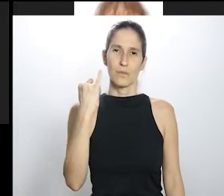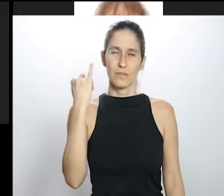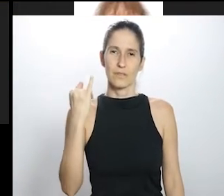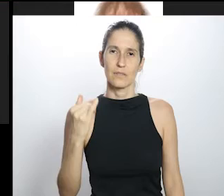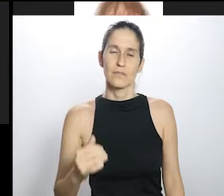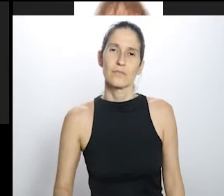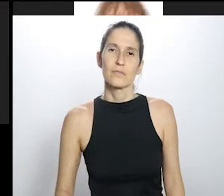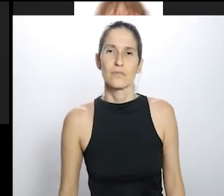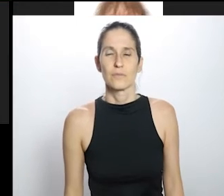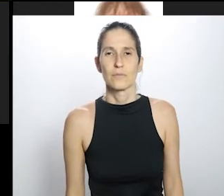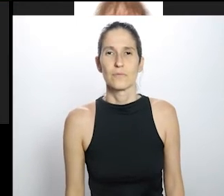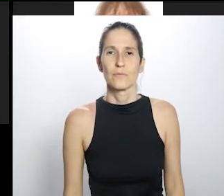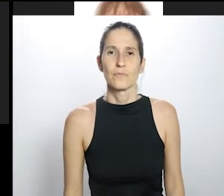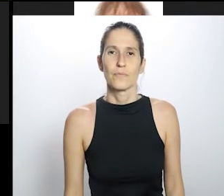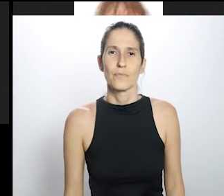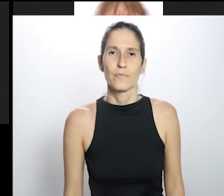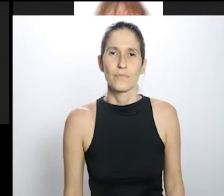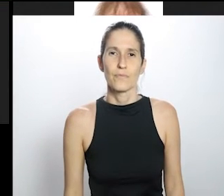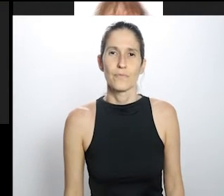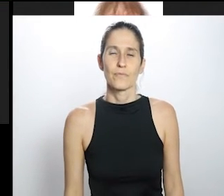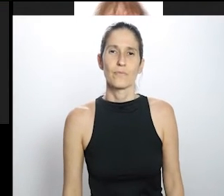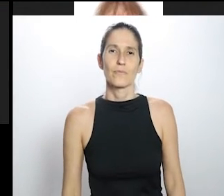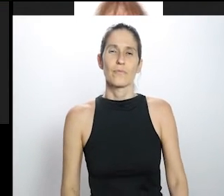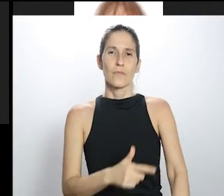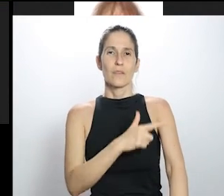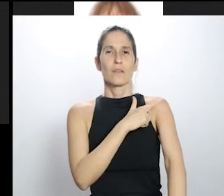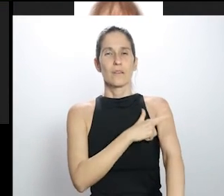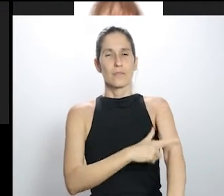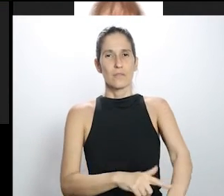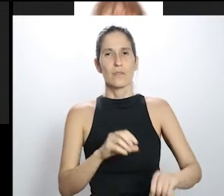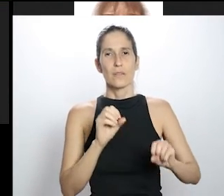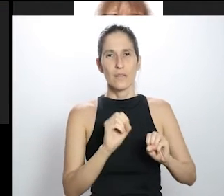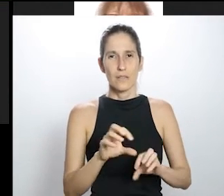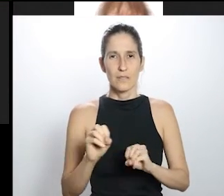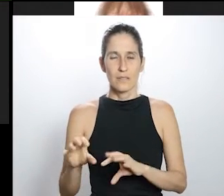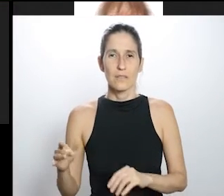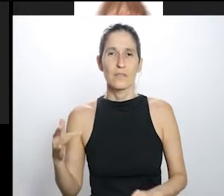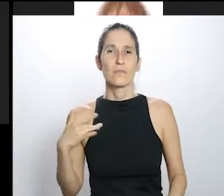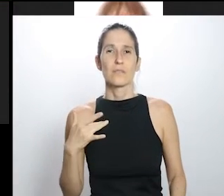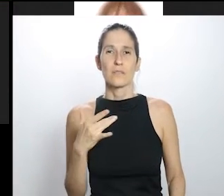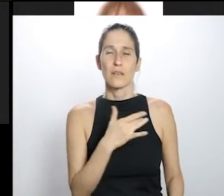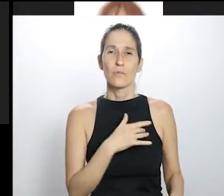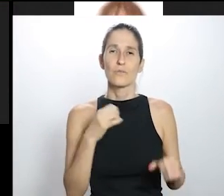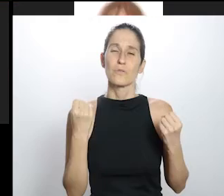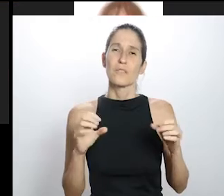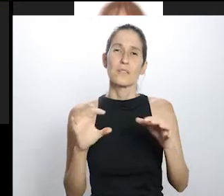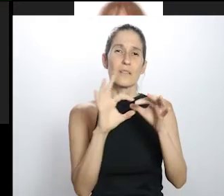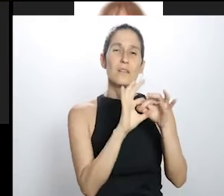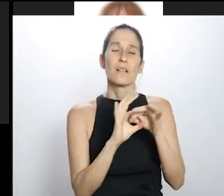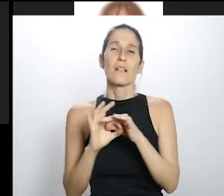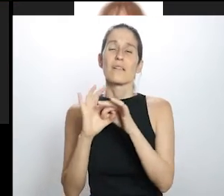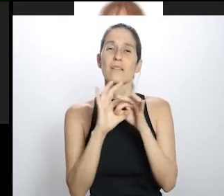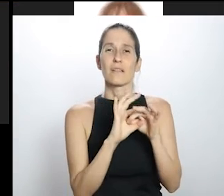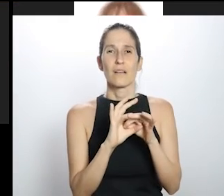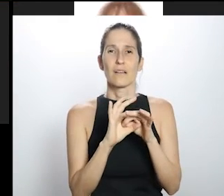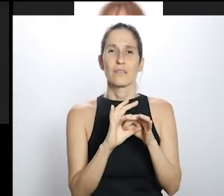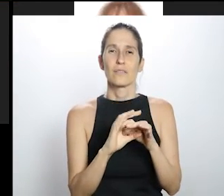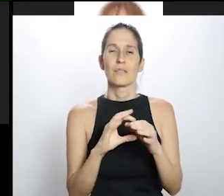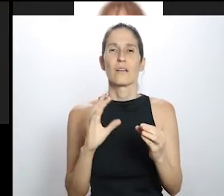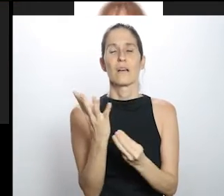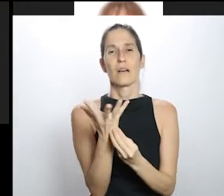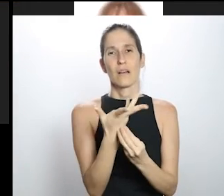educação, de cultura ser ancestralidade, educação, patrimônio e ser saúde. Eu digo sempre